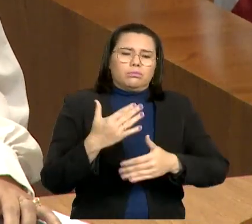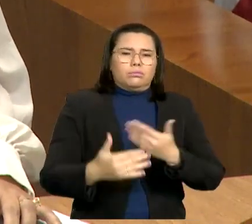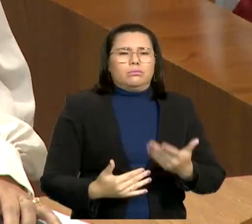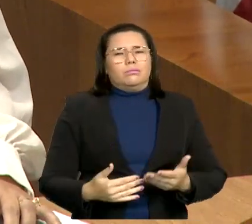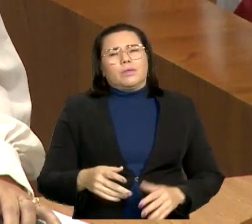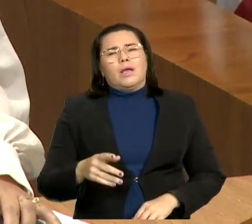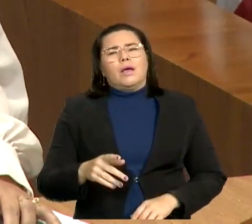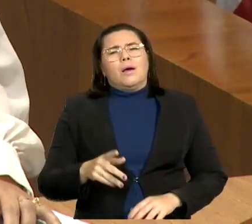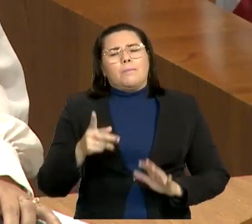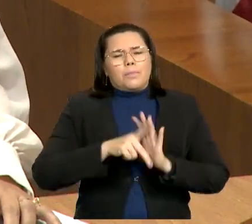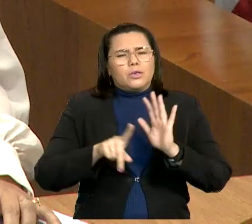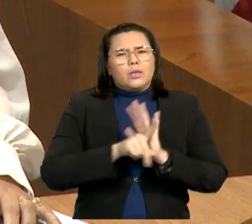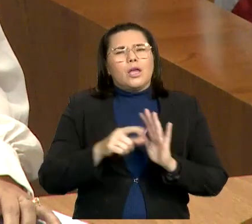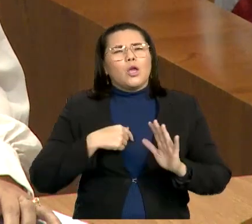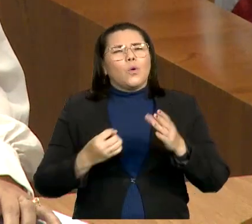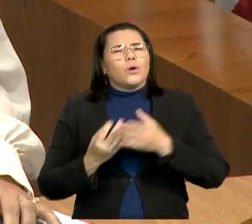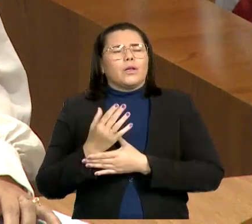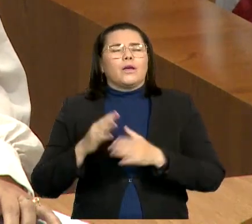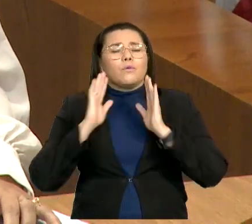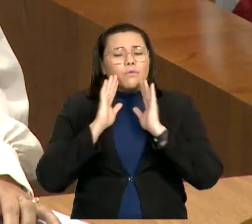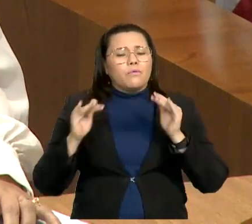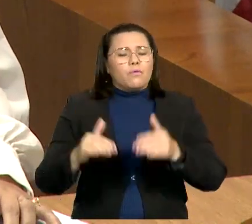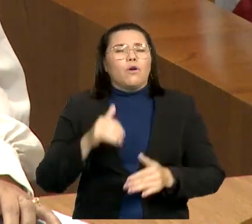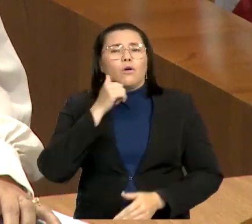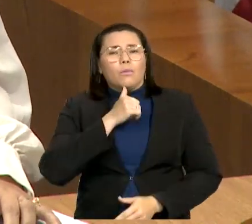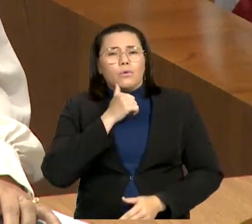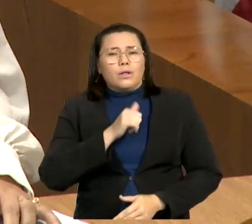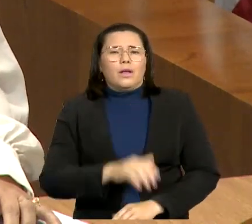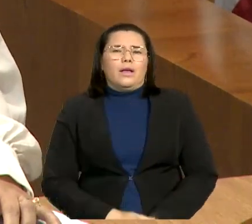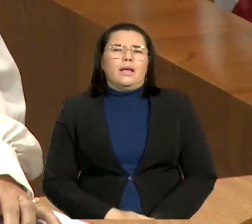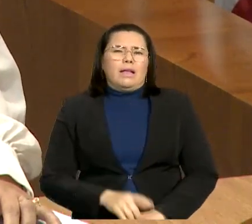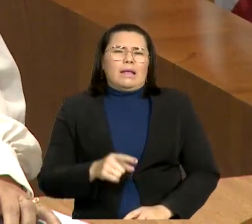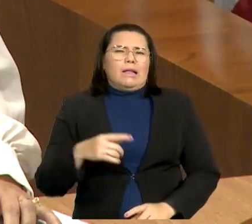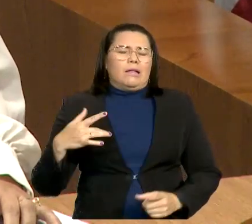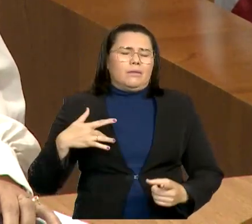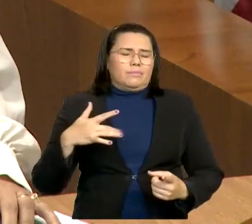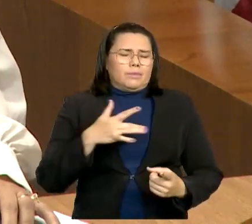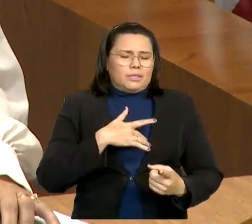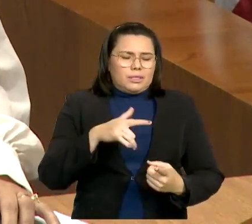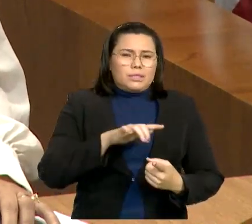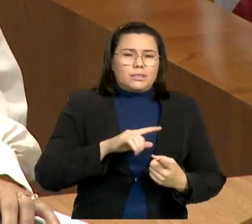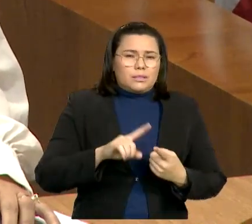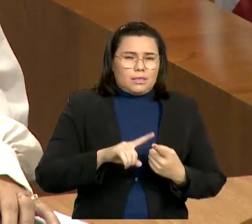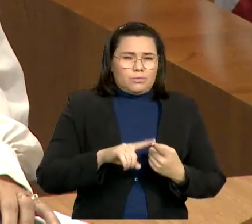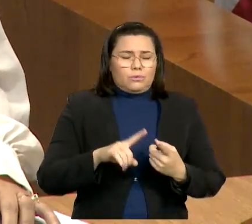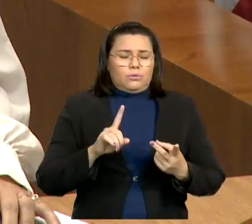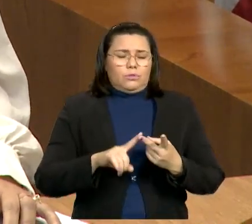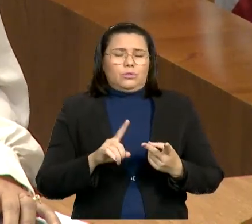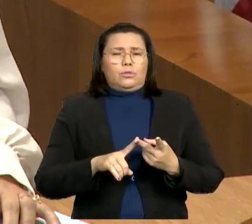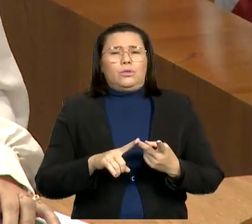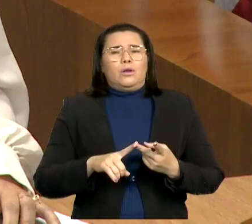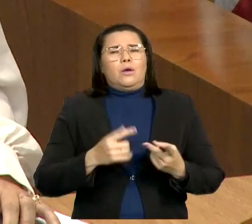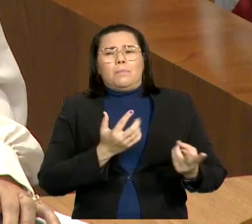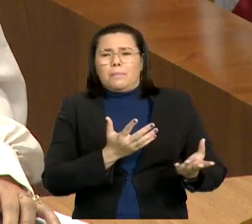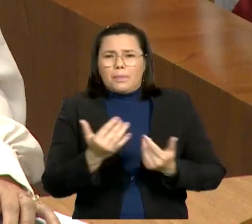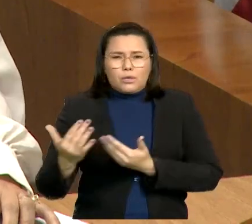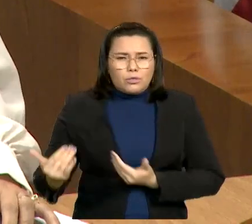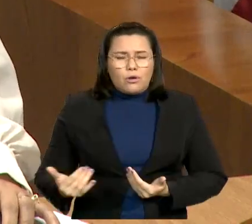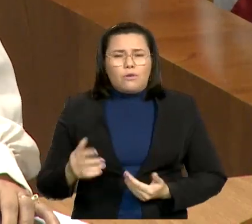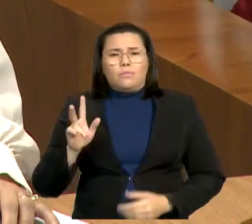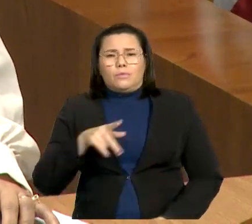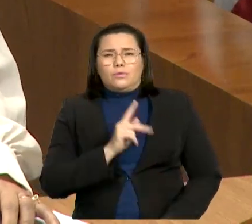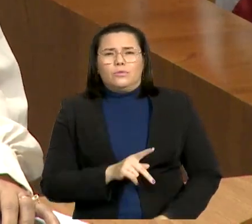mulheres, tanto em saúde quanto em participação política. São leis para os professores, para jovens e também para o meio